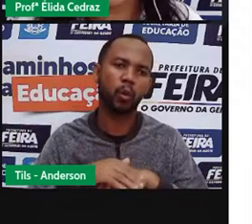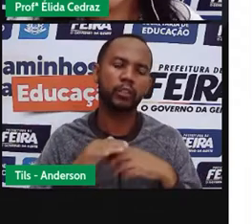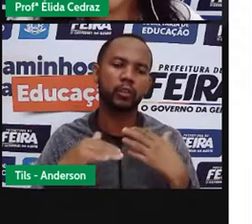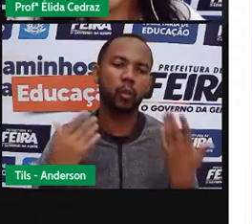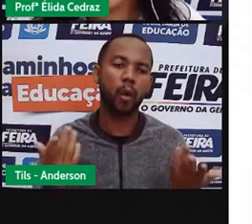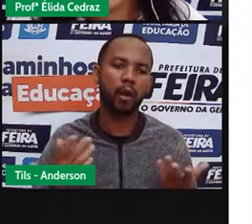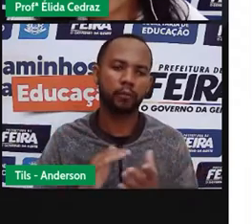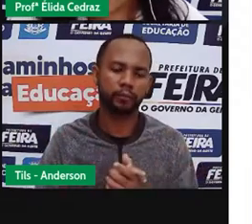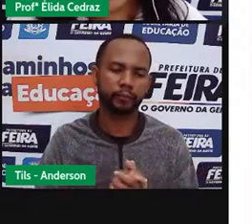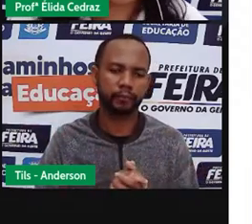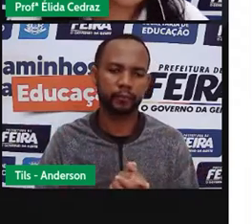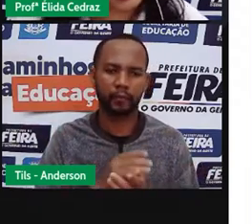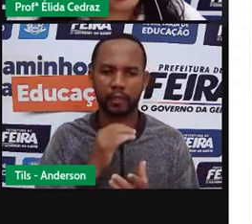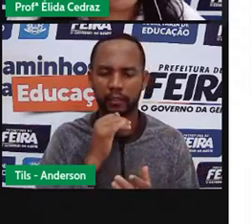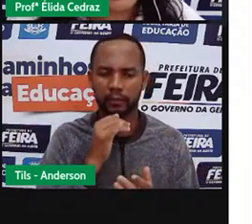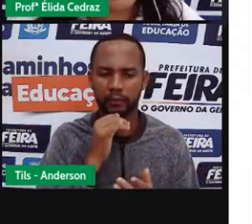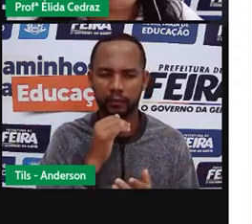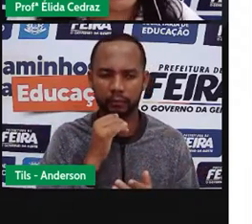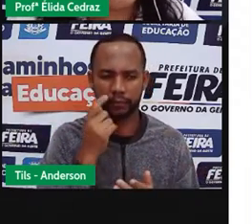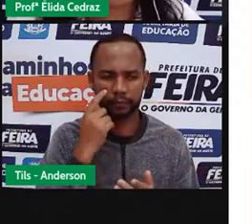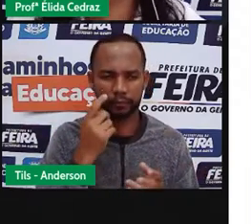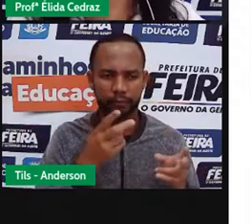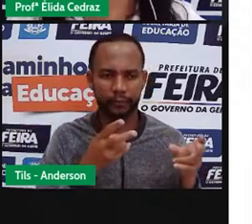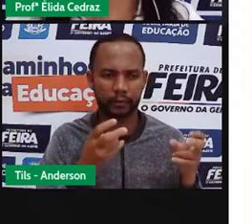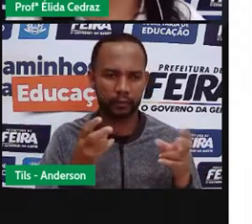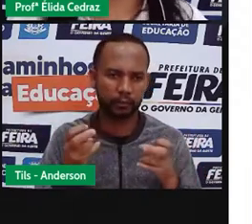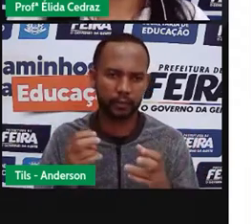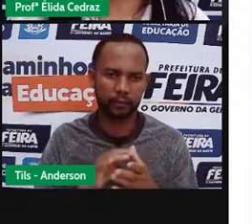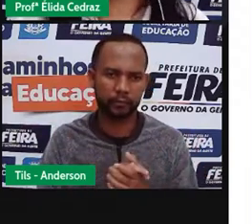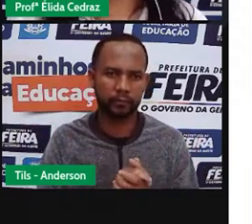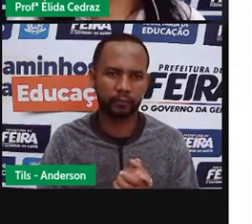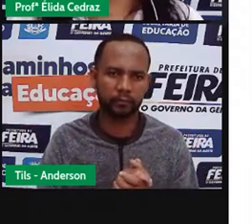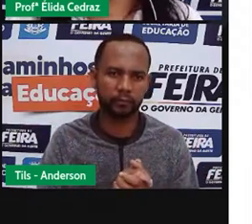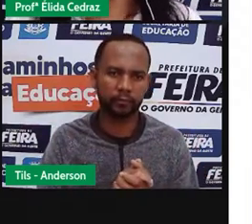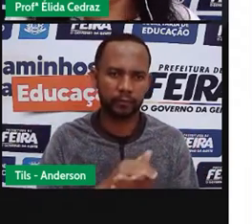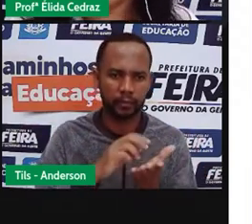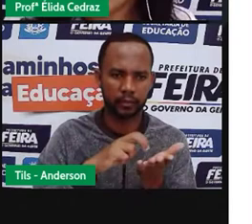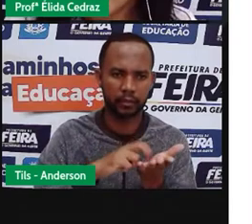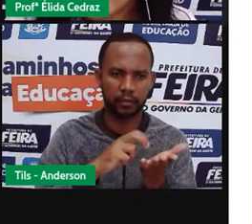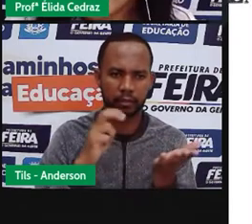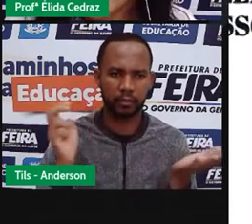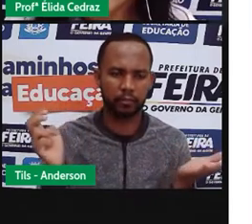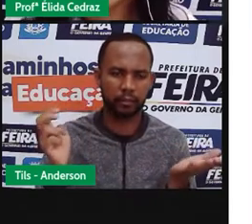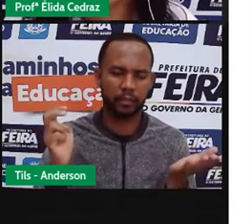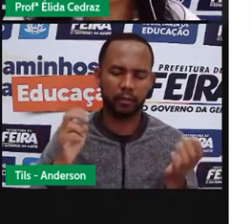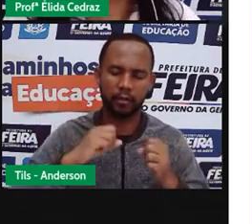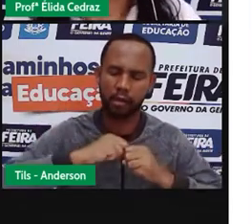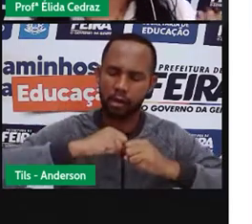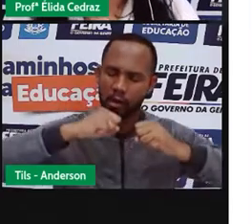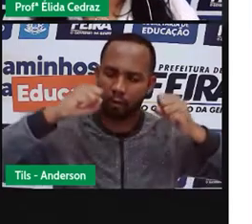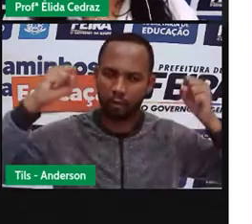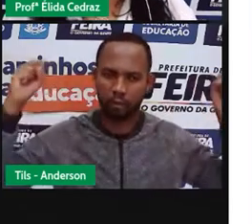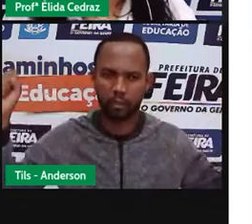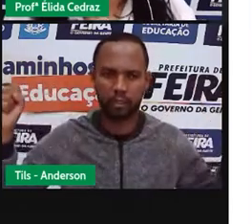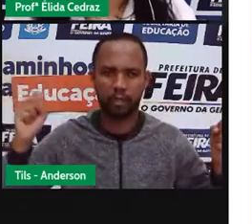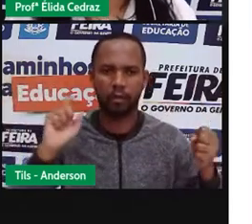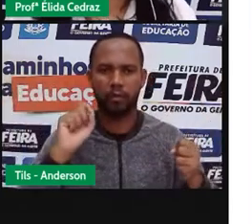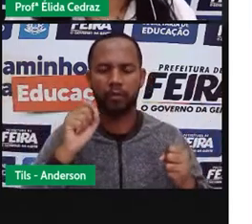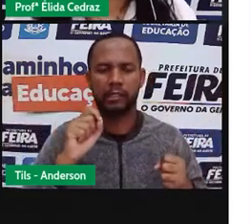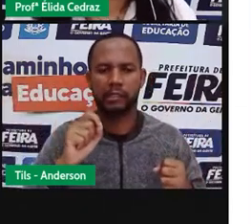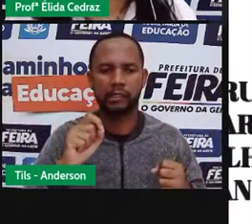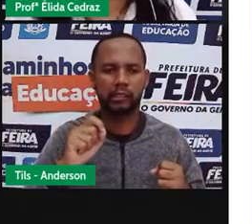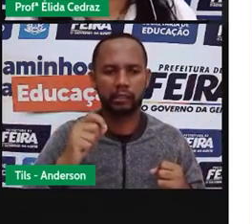trouxe uns exemplos para a gente observar. Pela manhã, acordar, fazer a higiene